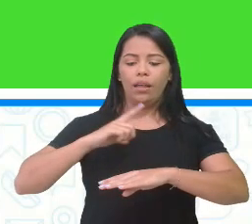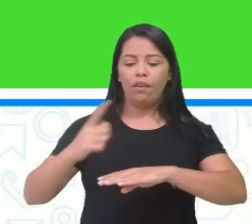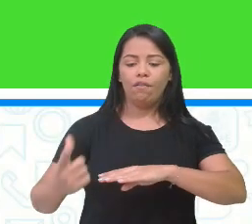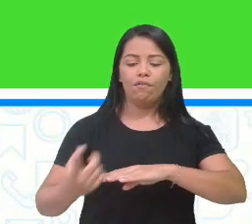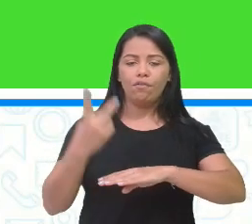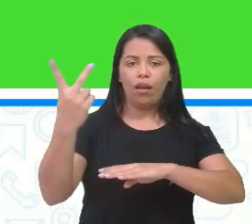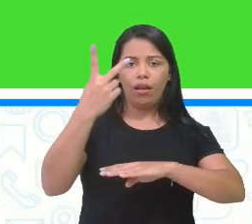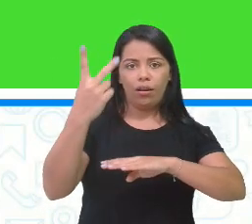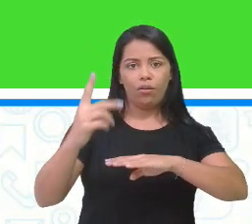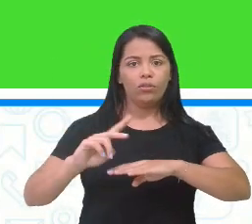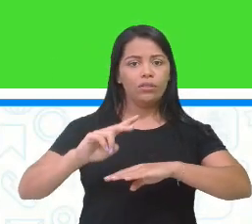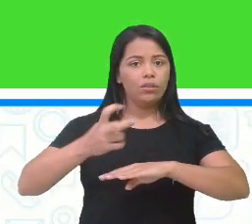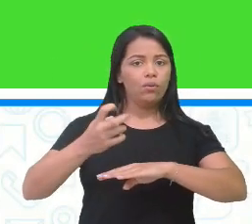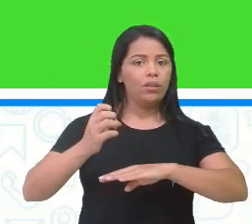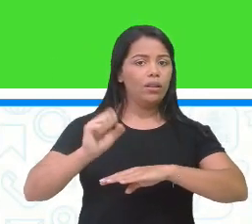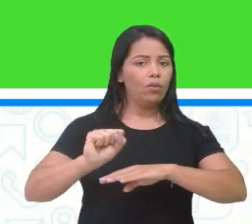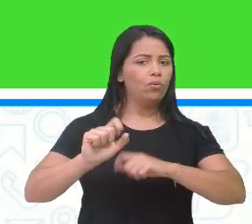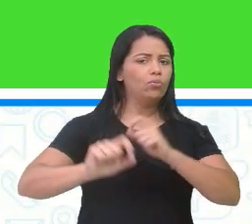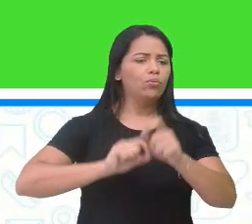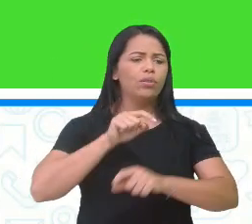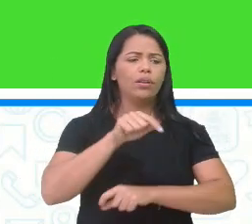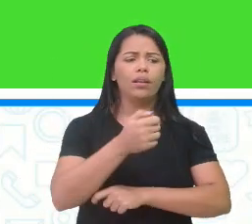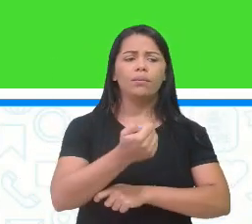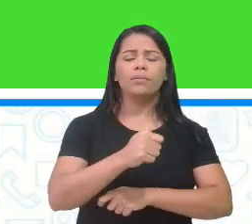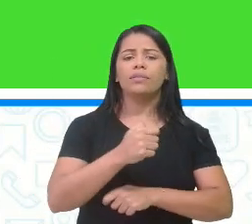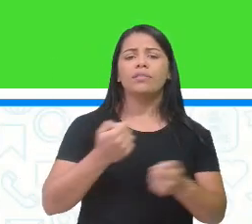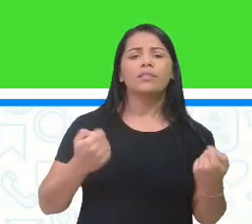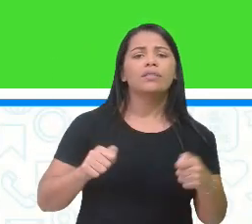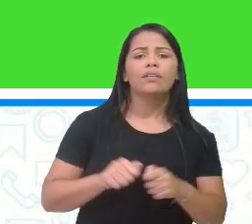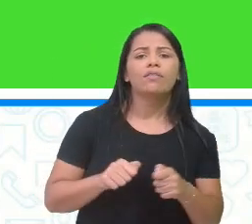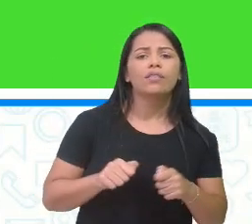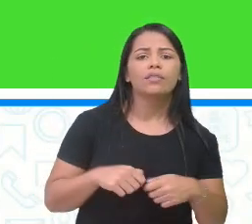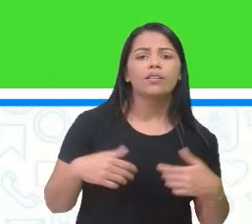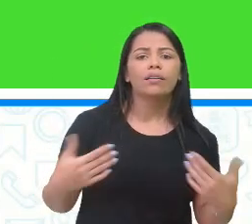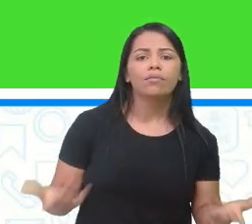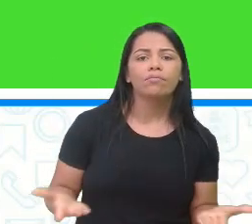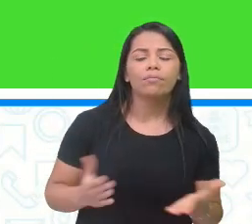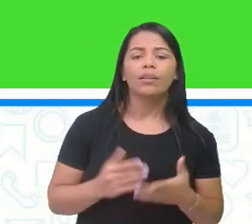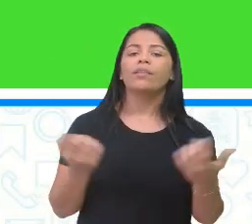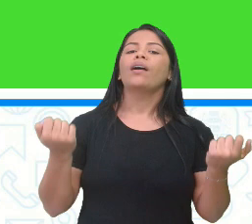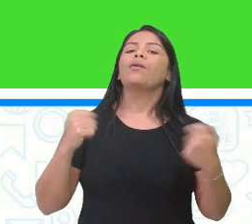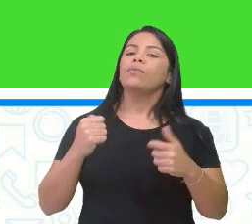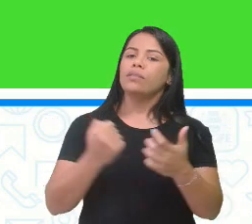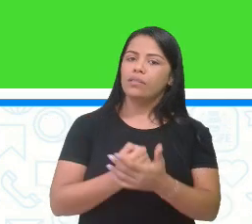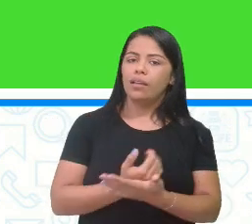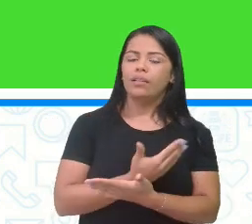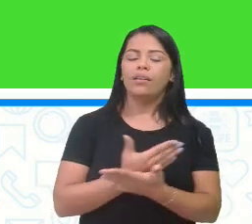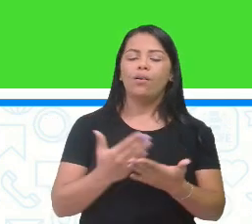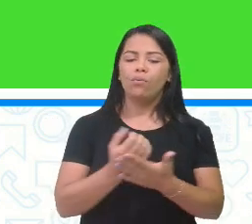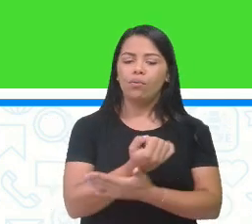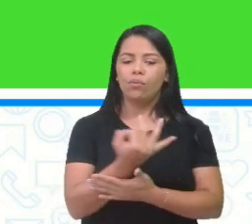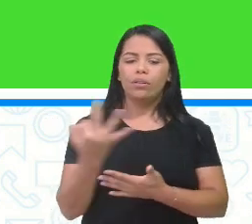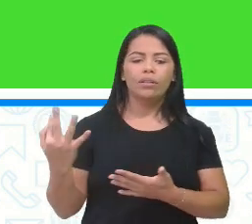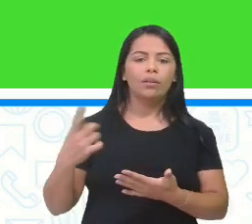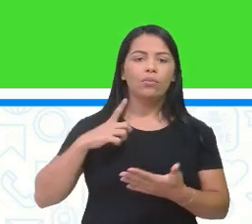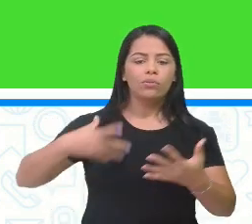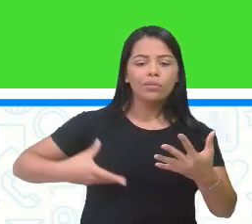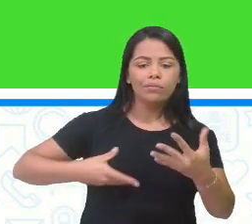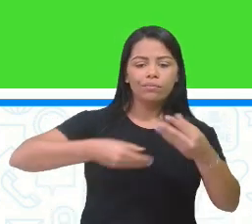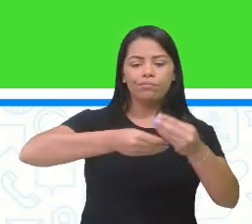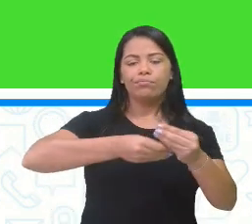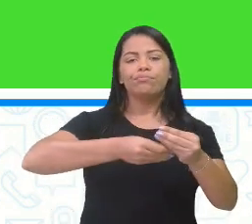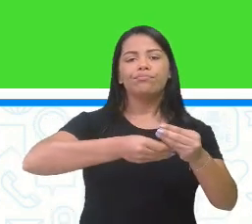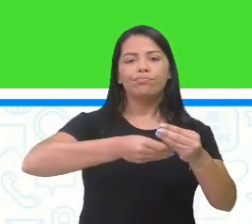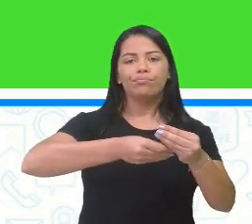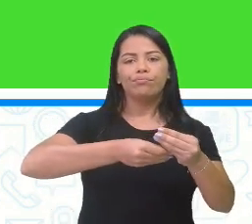O que é ela precisa fazer, né? Ela vai precisar de alguma quantidade aí, pra aumentar esse